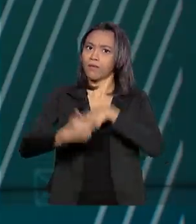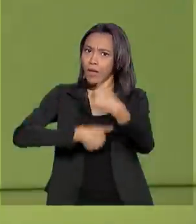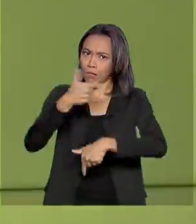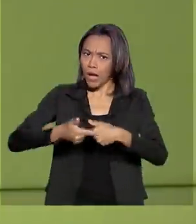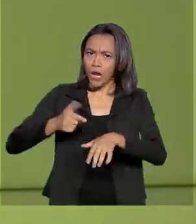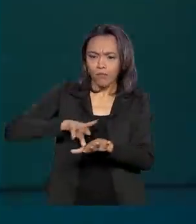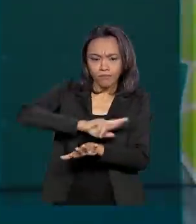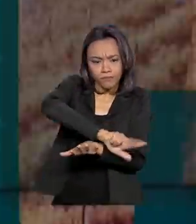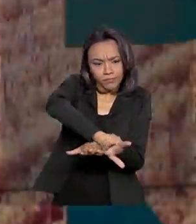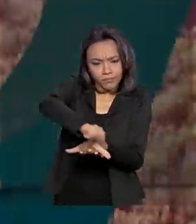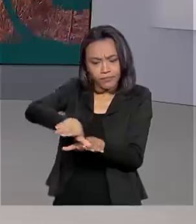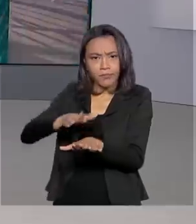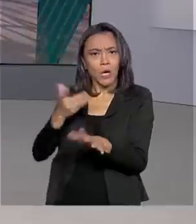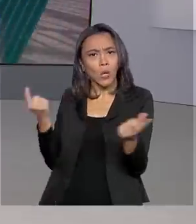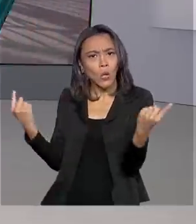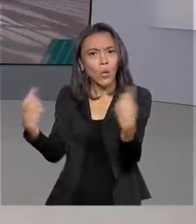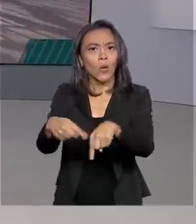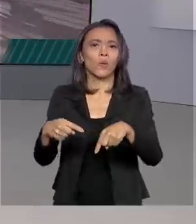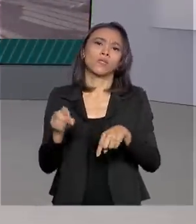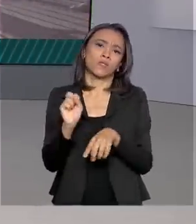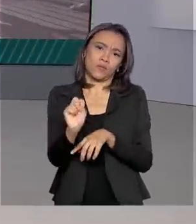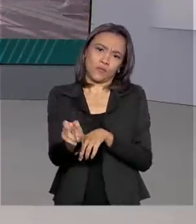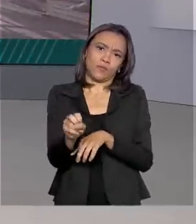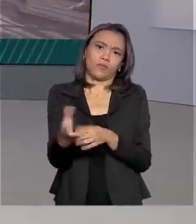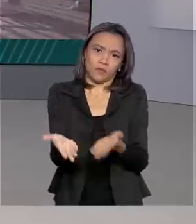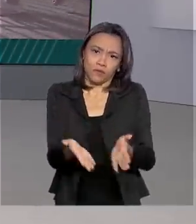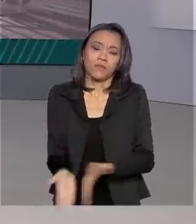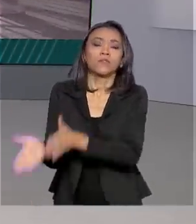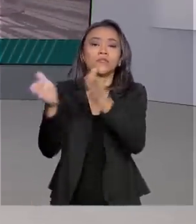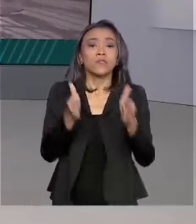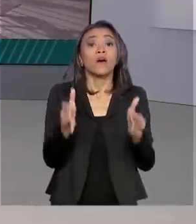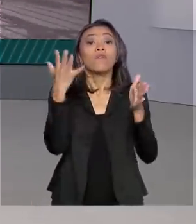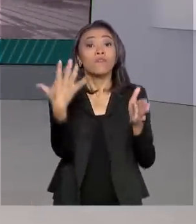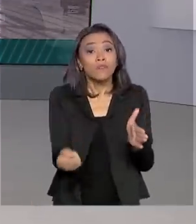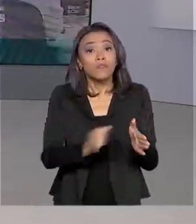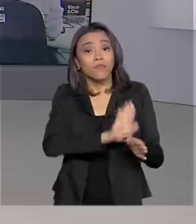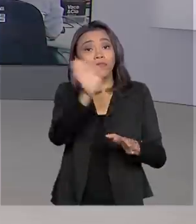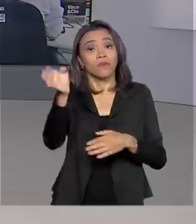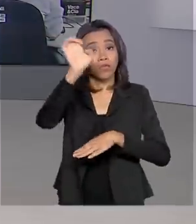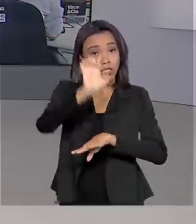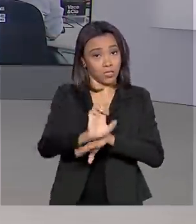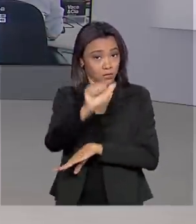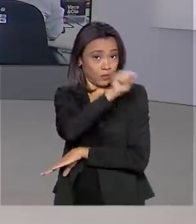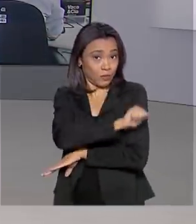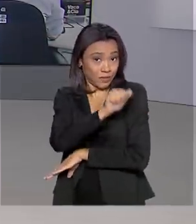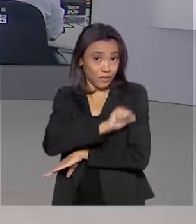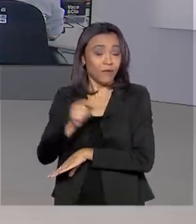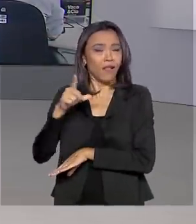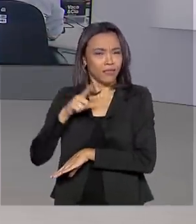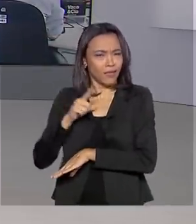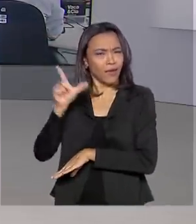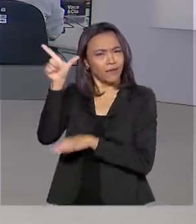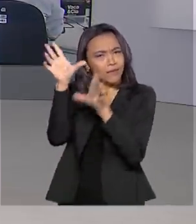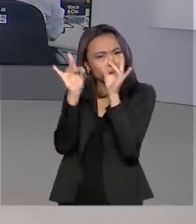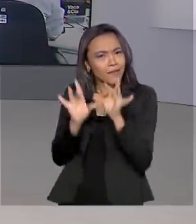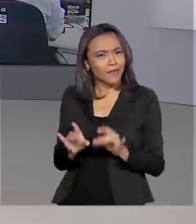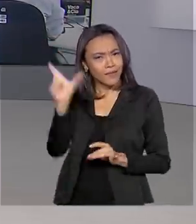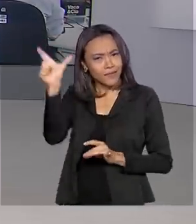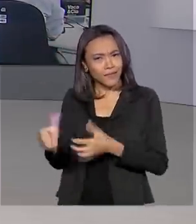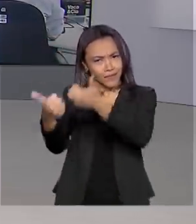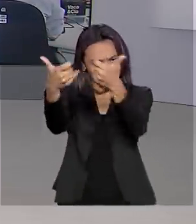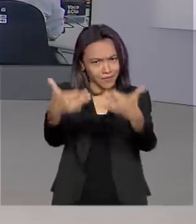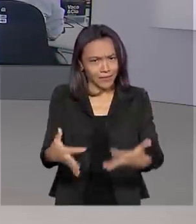enfrentar o novo vírus. Vamos direto então ao Rio de Janeiro falar com a repórter Alessandra Lago. Ela traz pra gente os detalhes. Oi